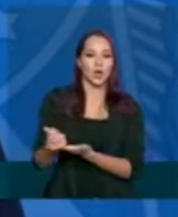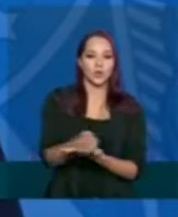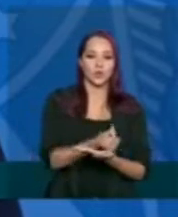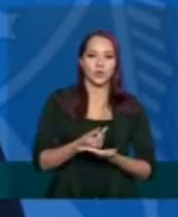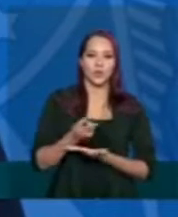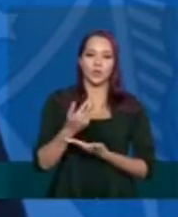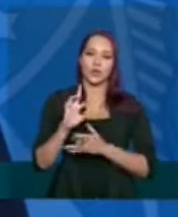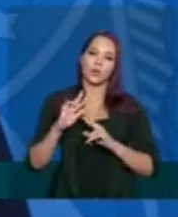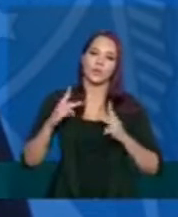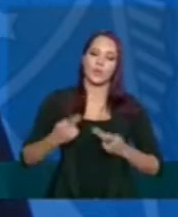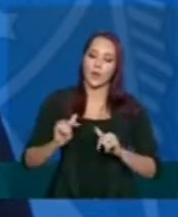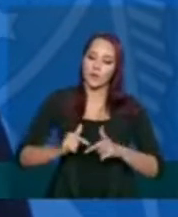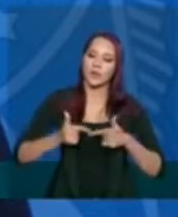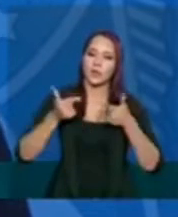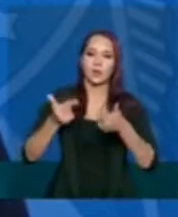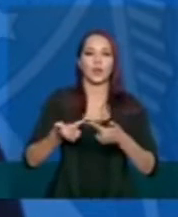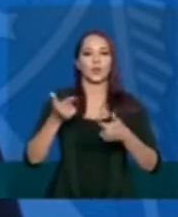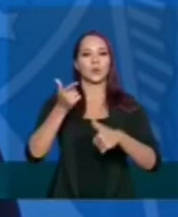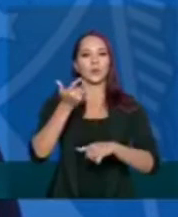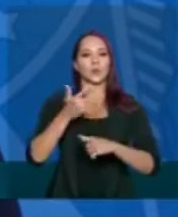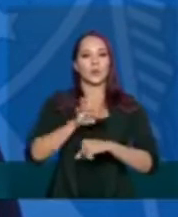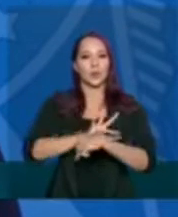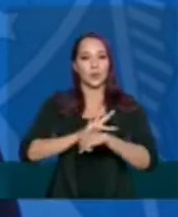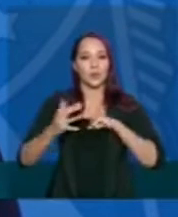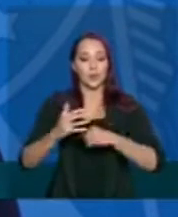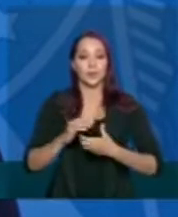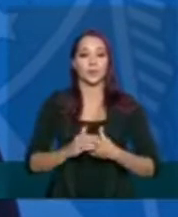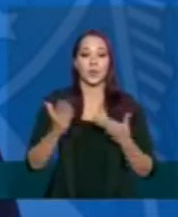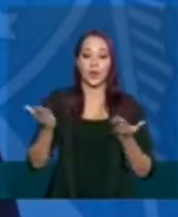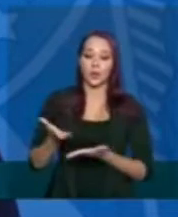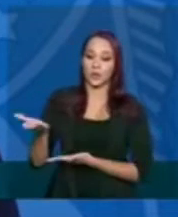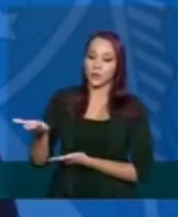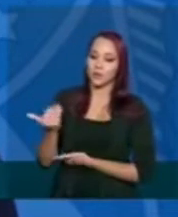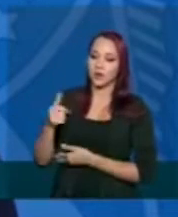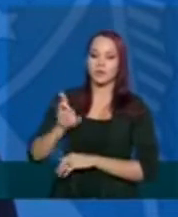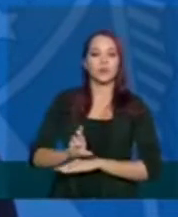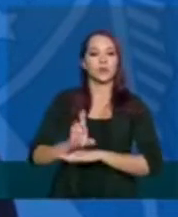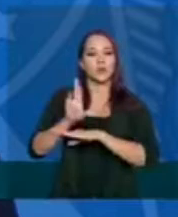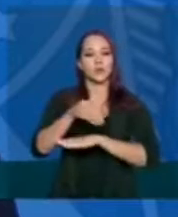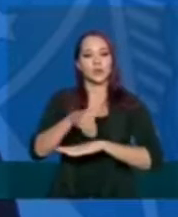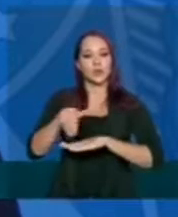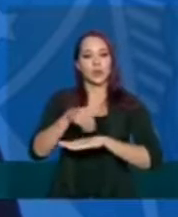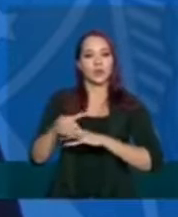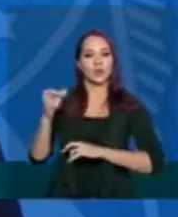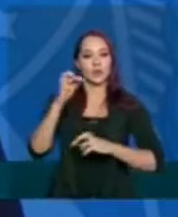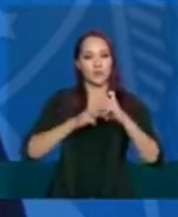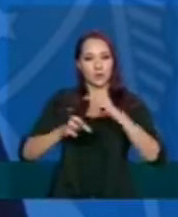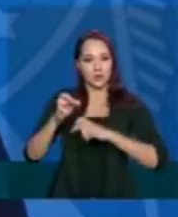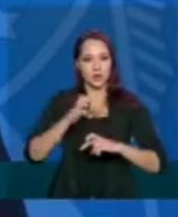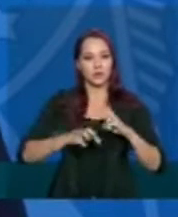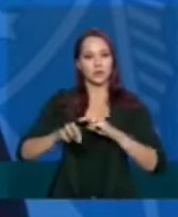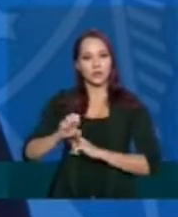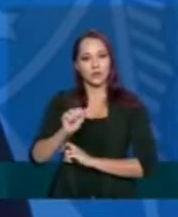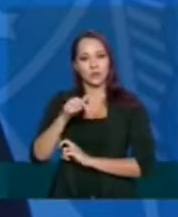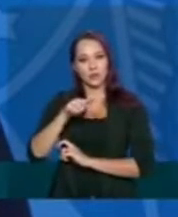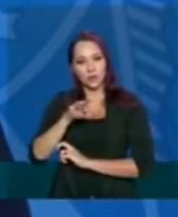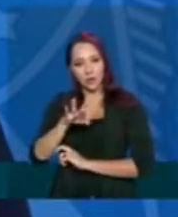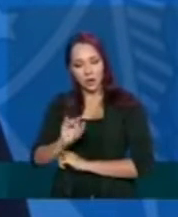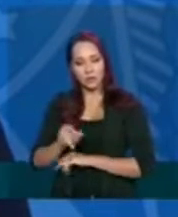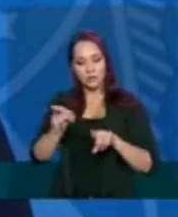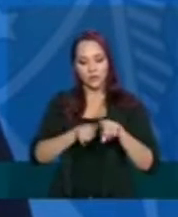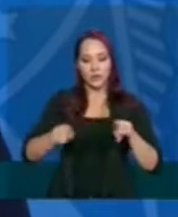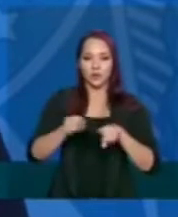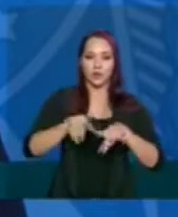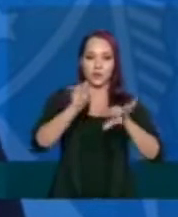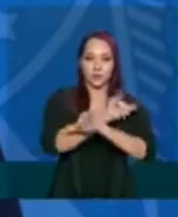humanos para o enfrentamento da pandemia. Nós vamos chamar agora o representante da Secretaria de Vigilância Sanitária para atualização dos